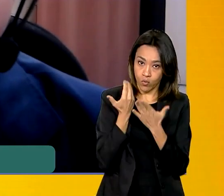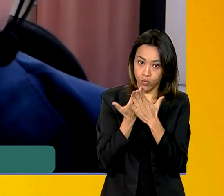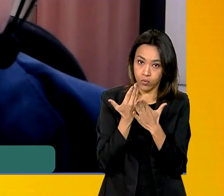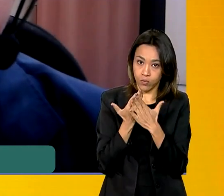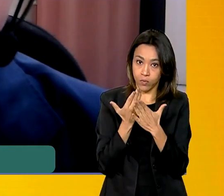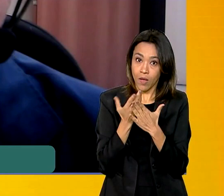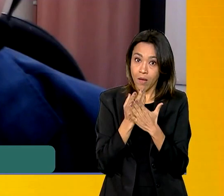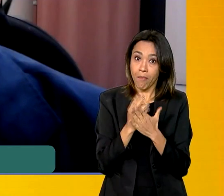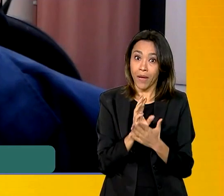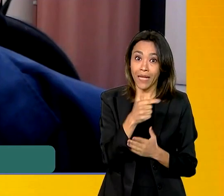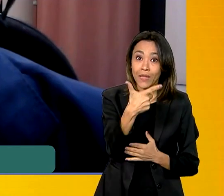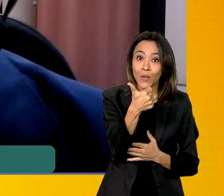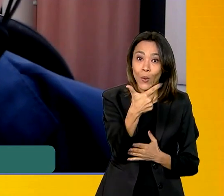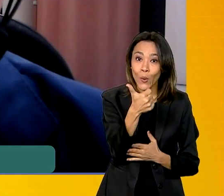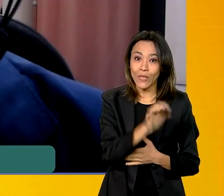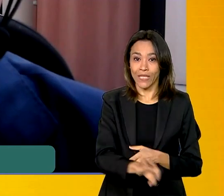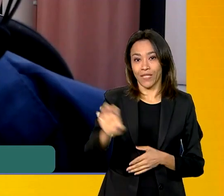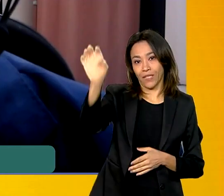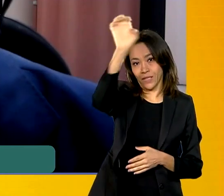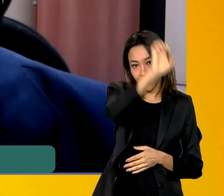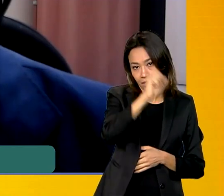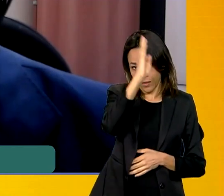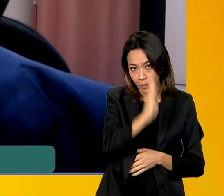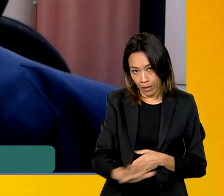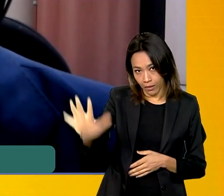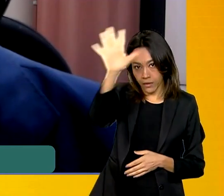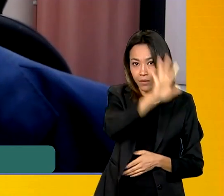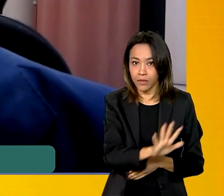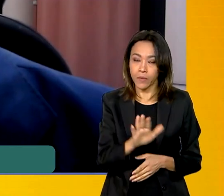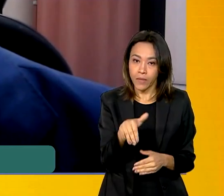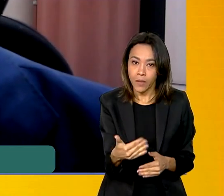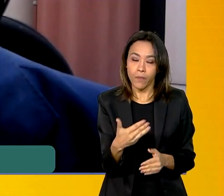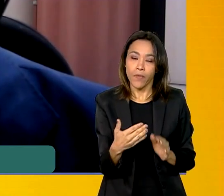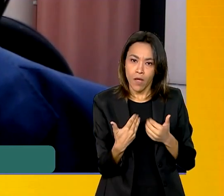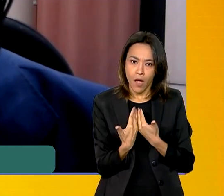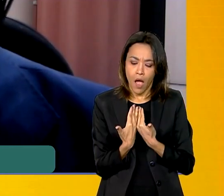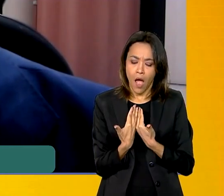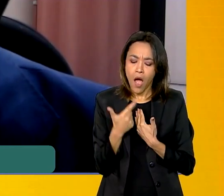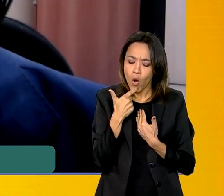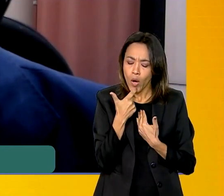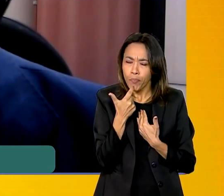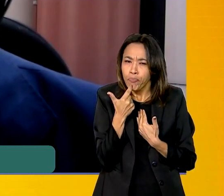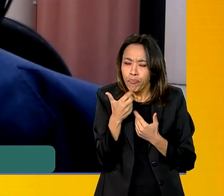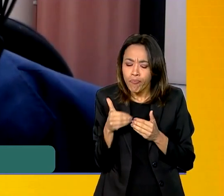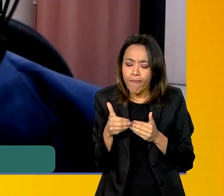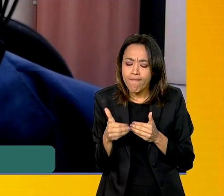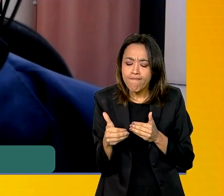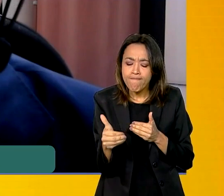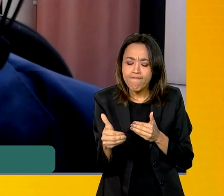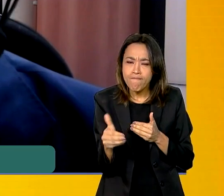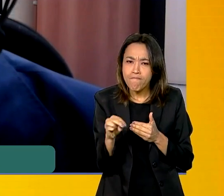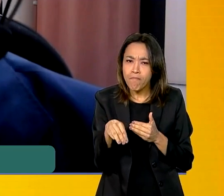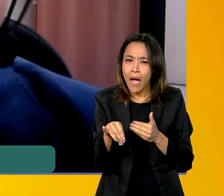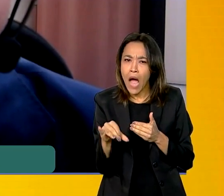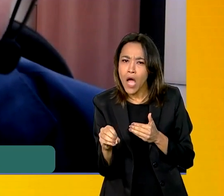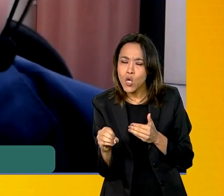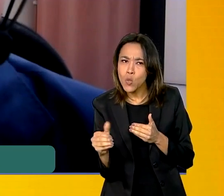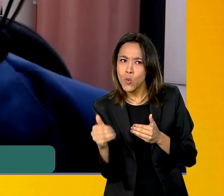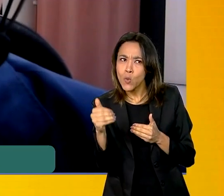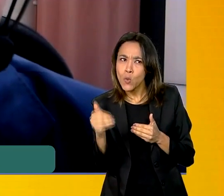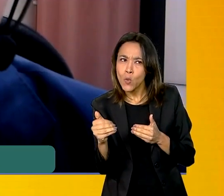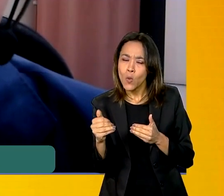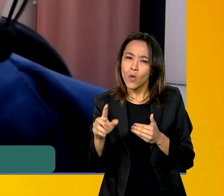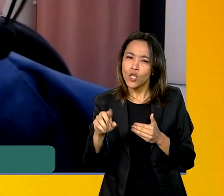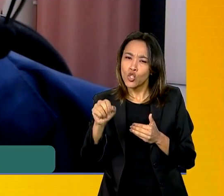12 estados da Federação Brasileira, né? Então, os editais começam a ser abertos agora, vão começar a ser abertos entre maio e até a primeira